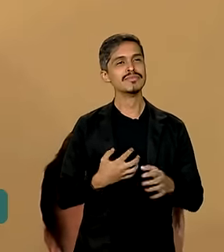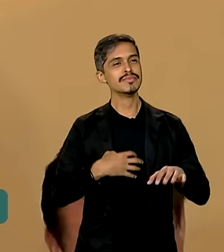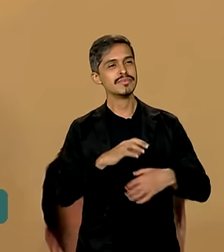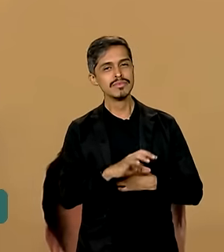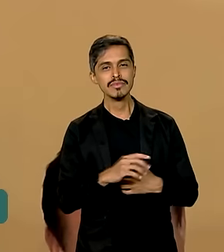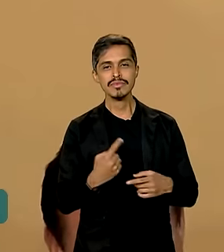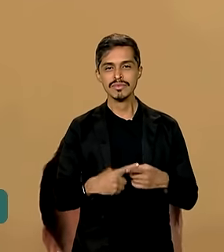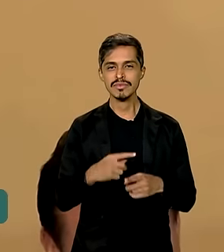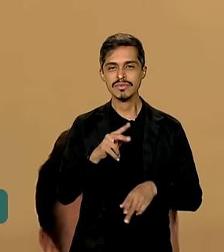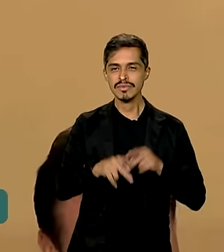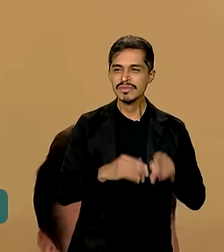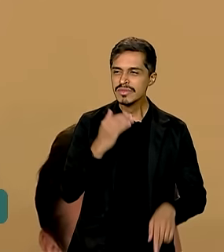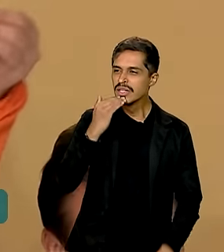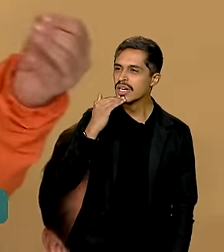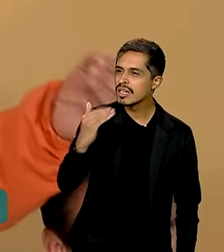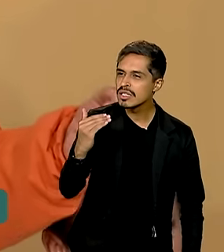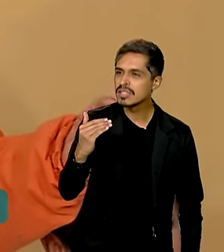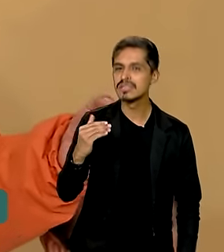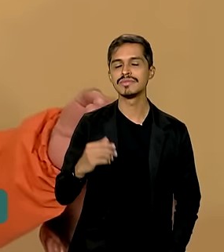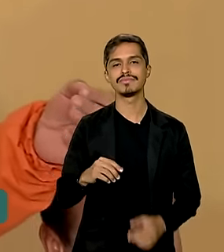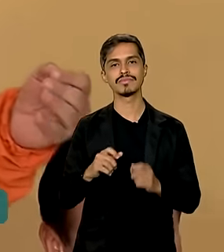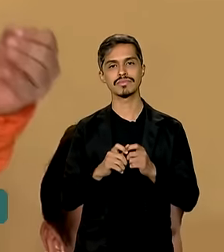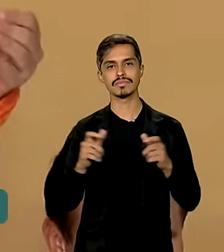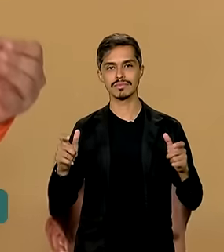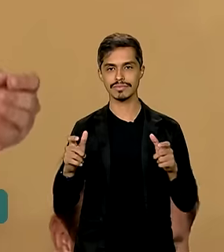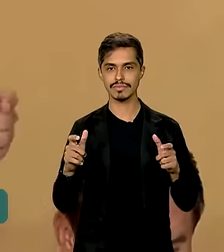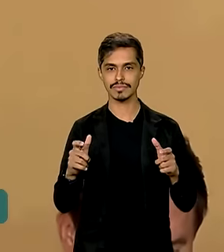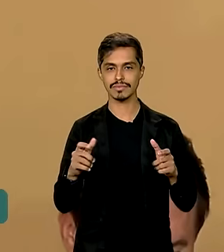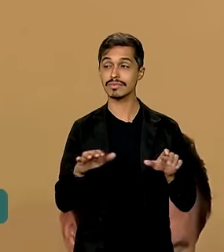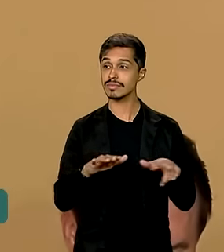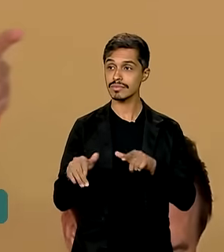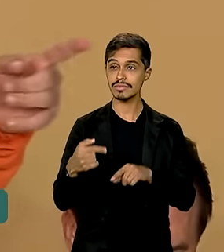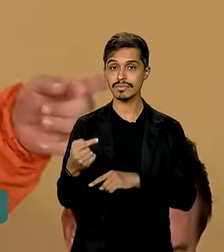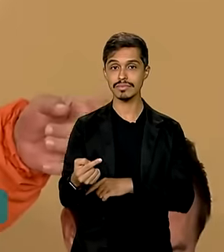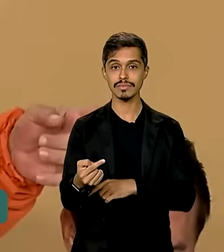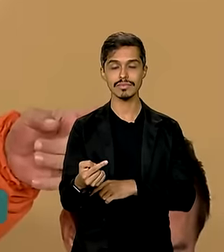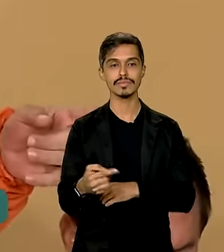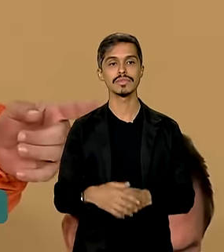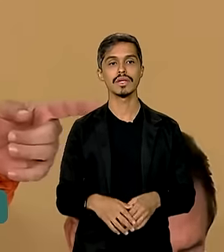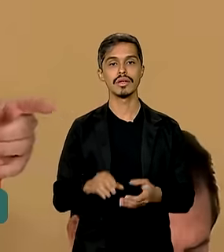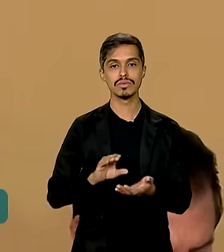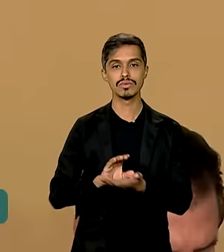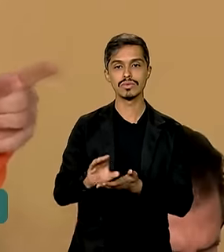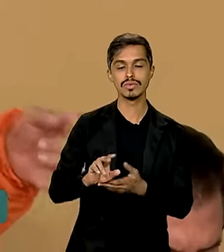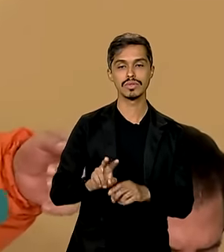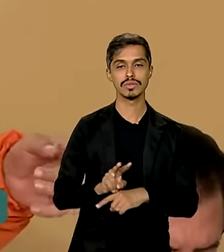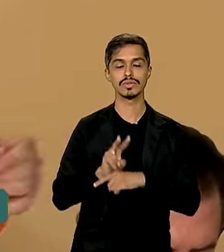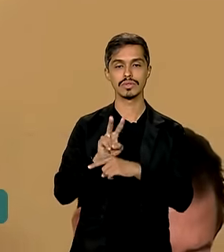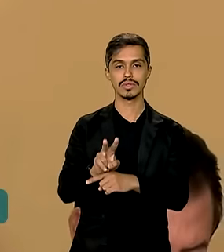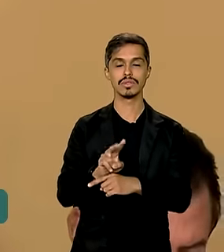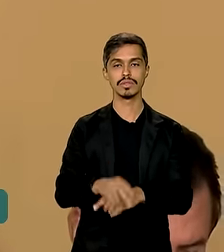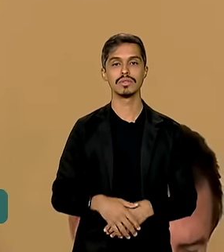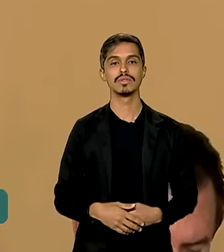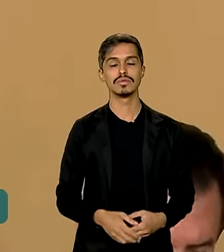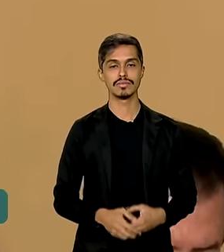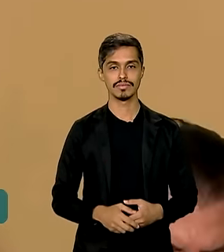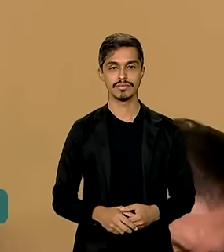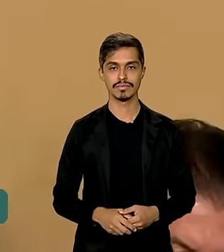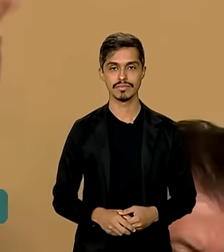pedido do nosso povo, ampliou a partir da semana que vem as cooperativas de crédito, o Banrisul, Pepe,